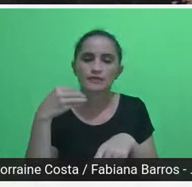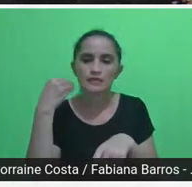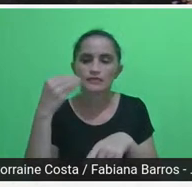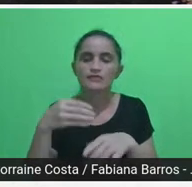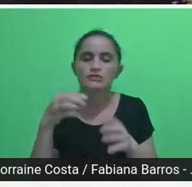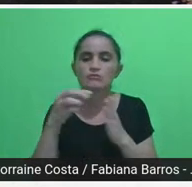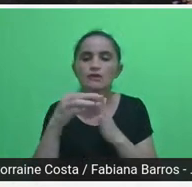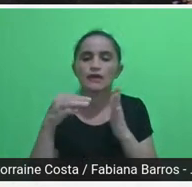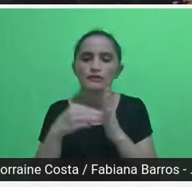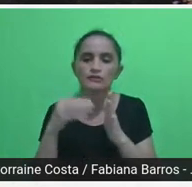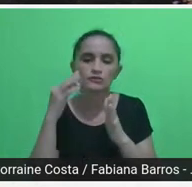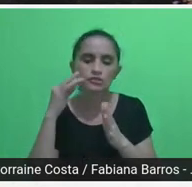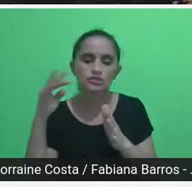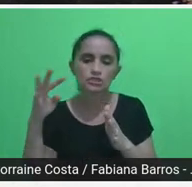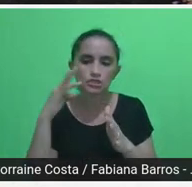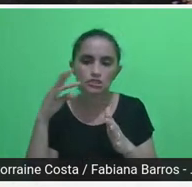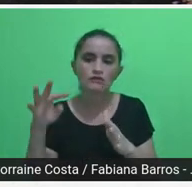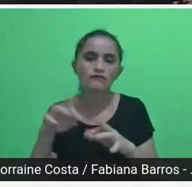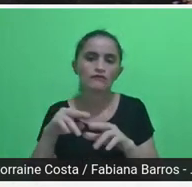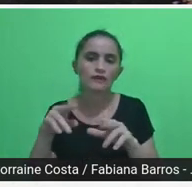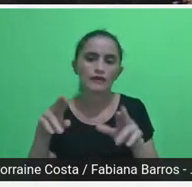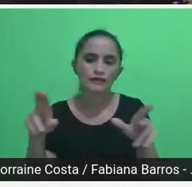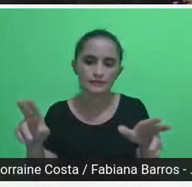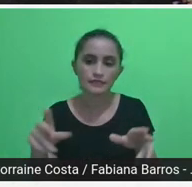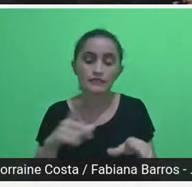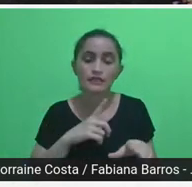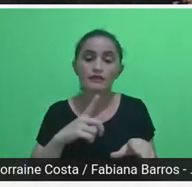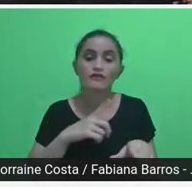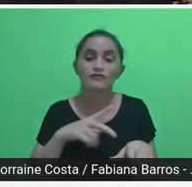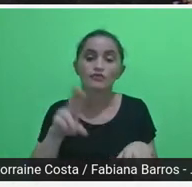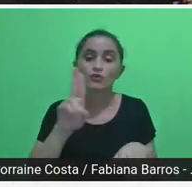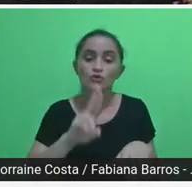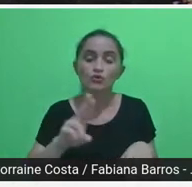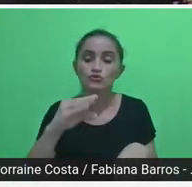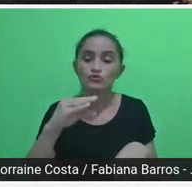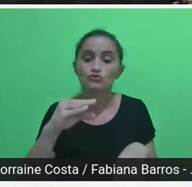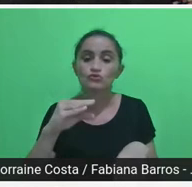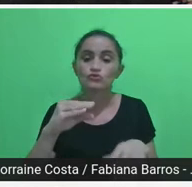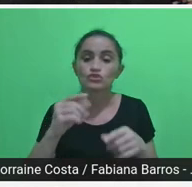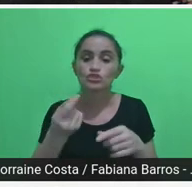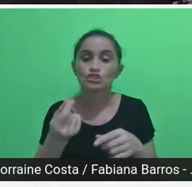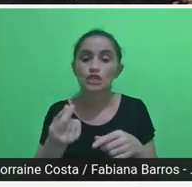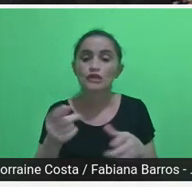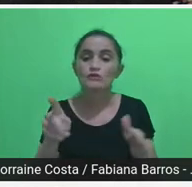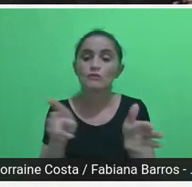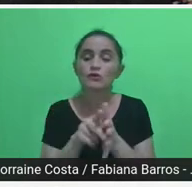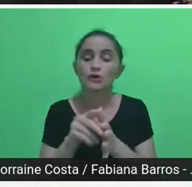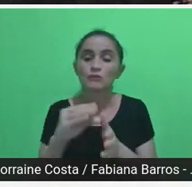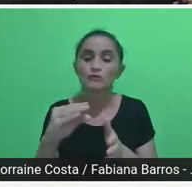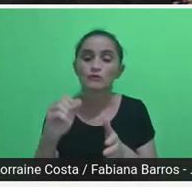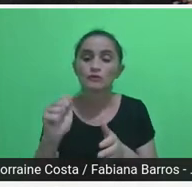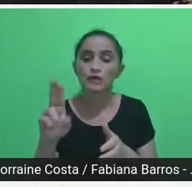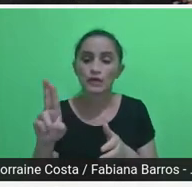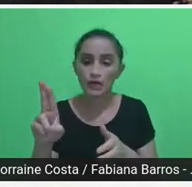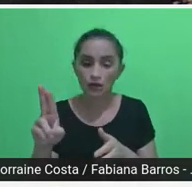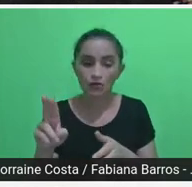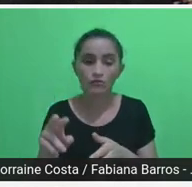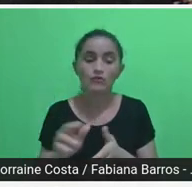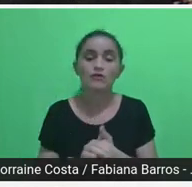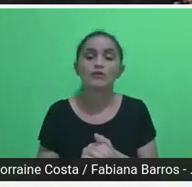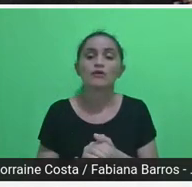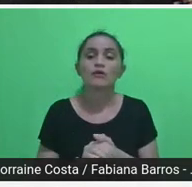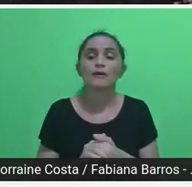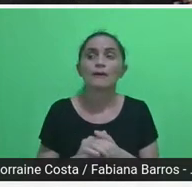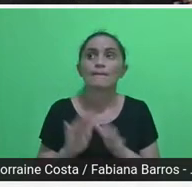o recurso do edital, do CAL, ele foi muito importante, embora eu reforce aqui a questão da gestão do